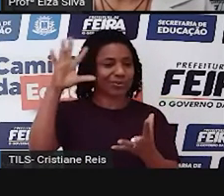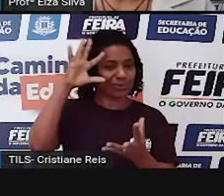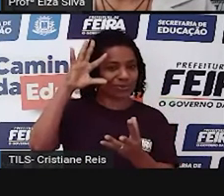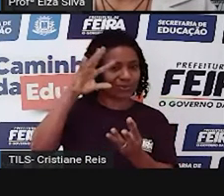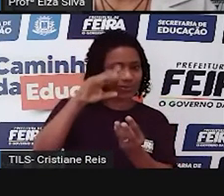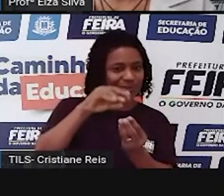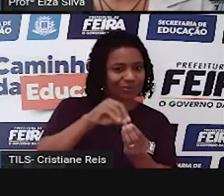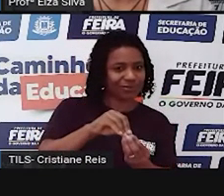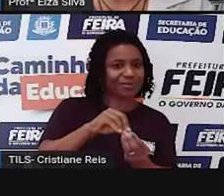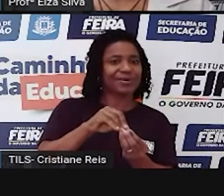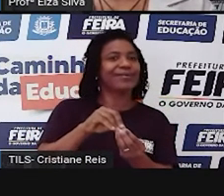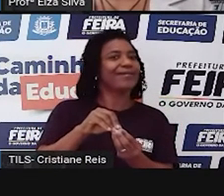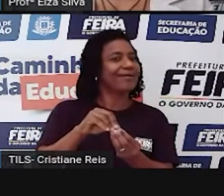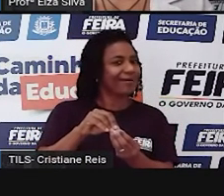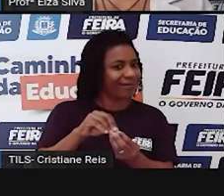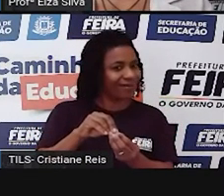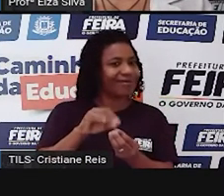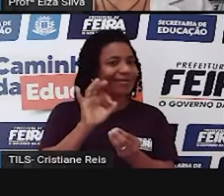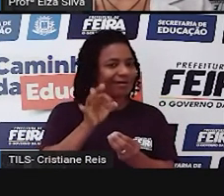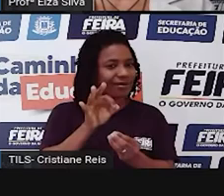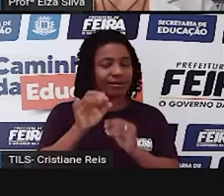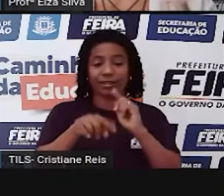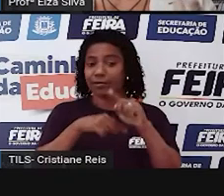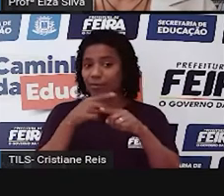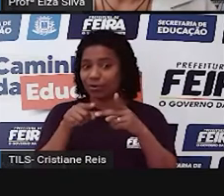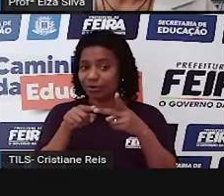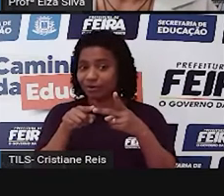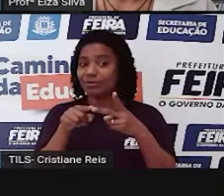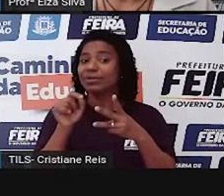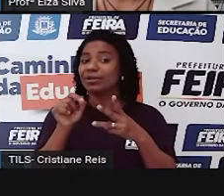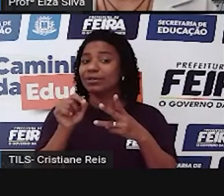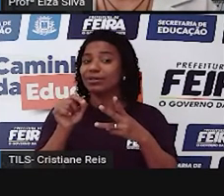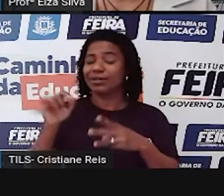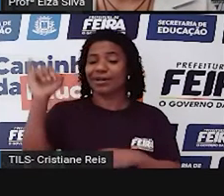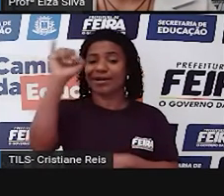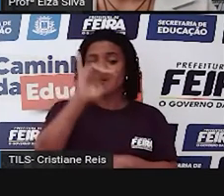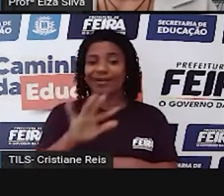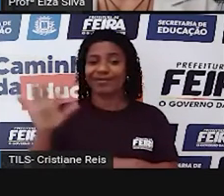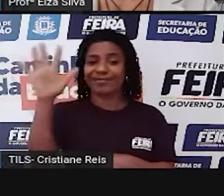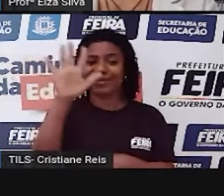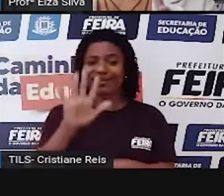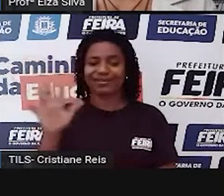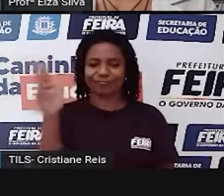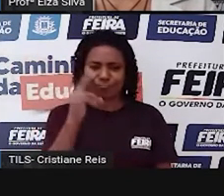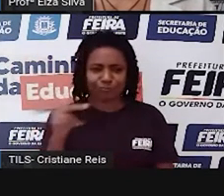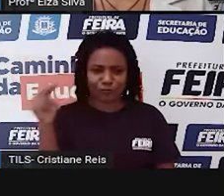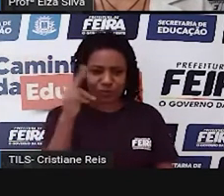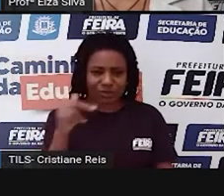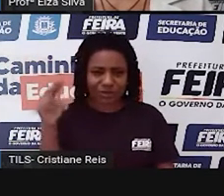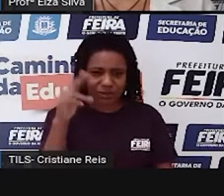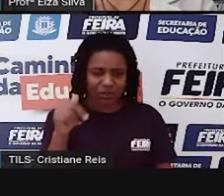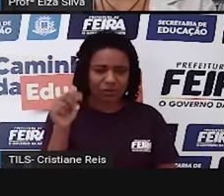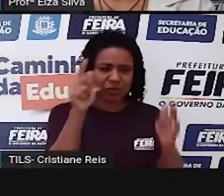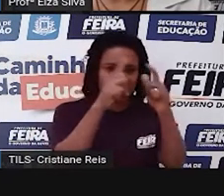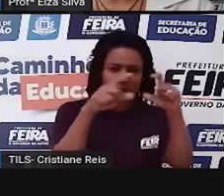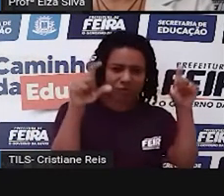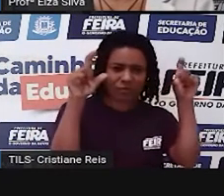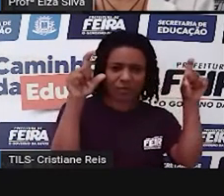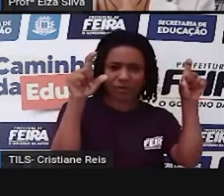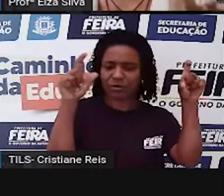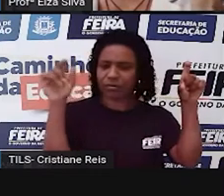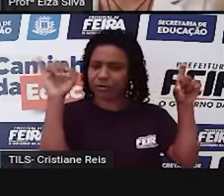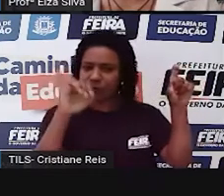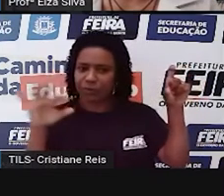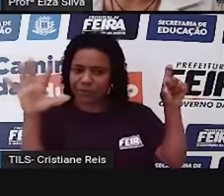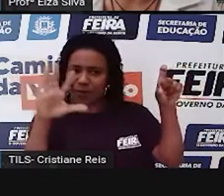fazendo a leitura dessas imagens. Geralmente os textos em inglês eles trazem imagens porque essas imagens